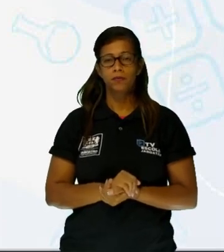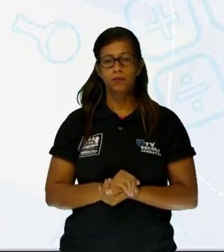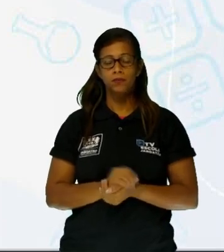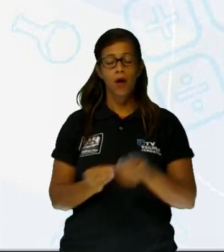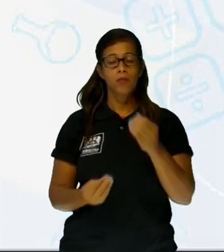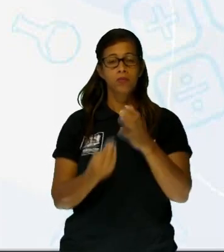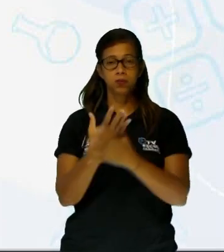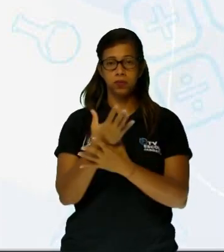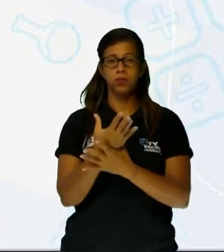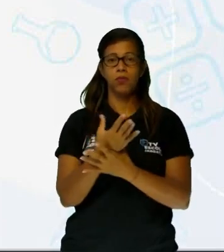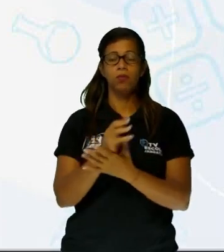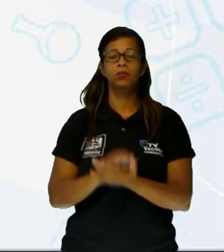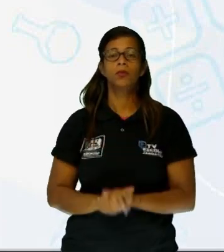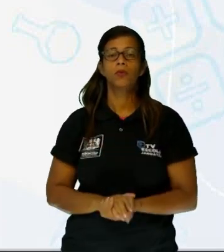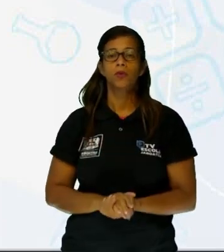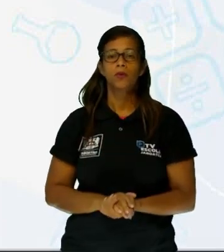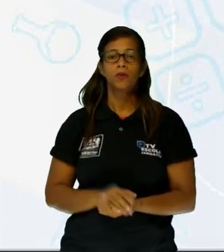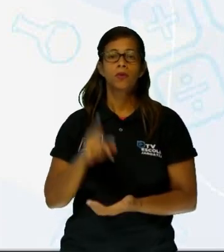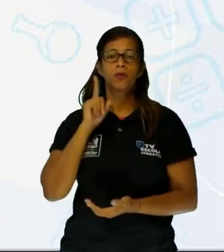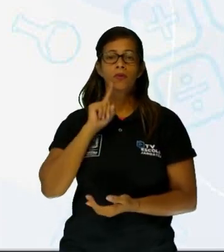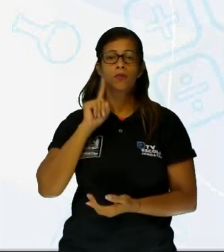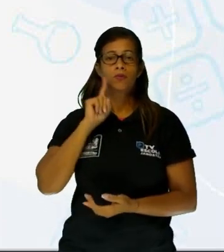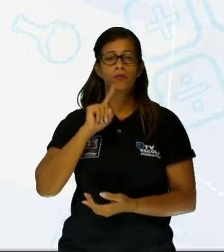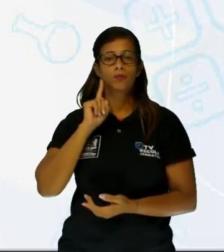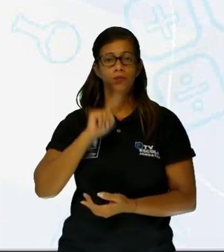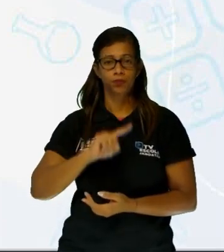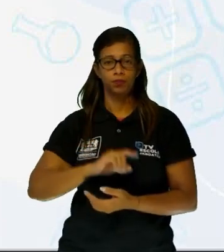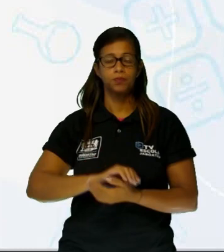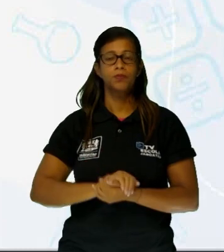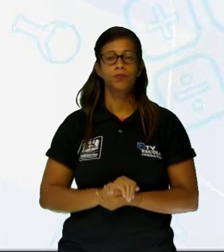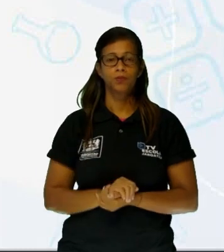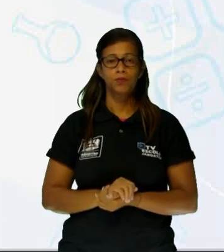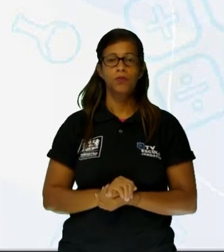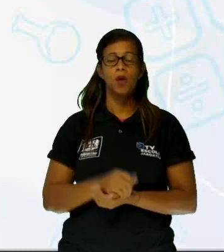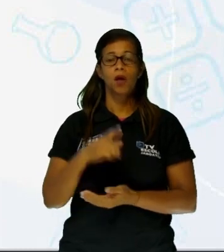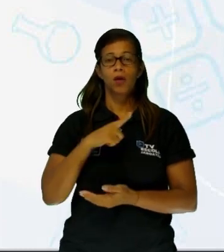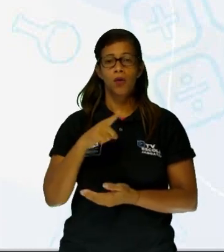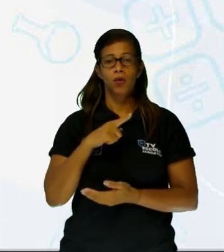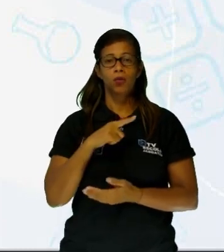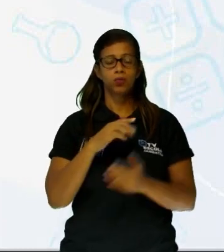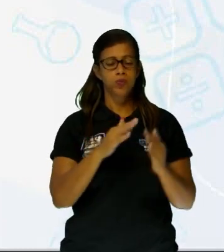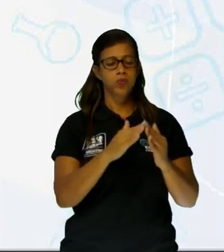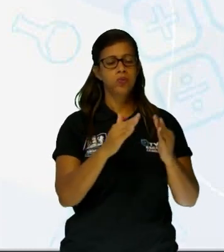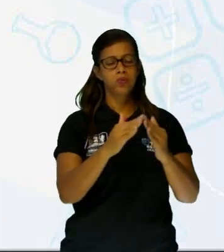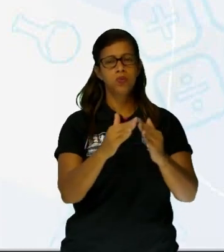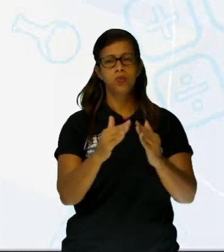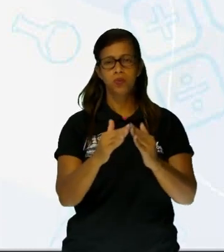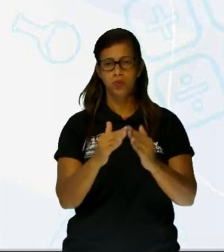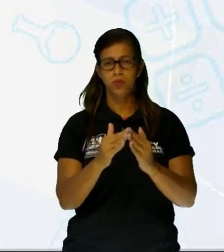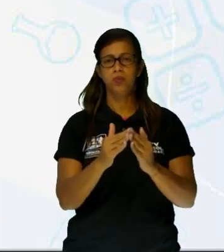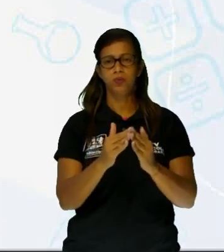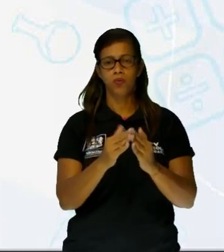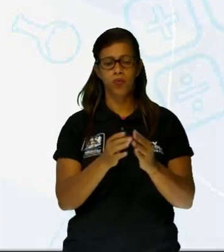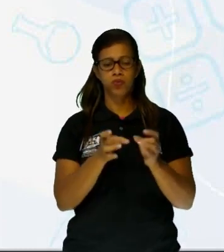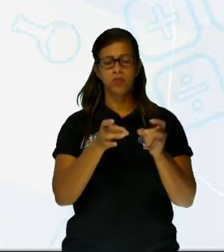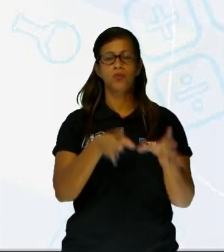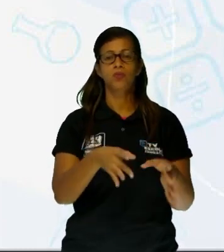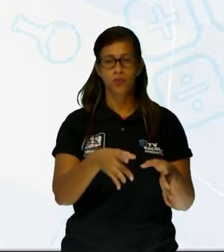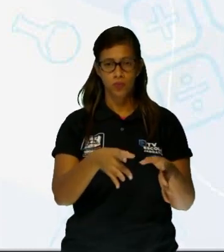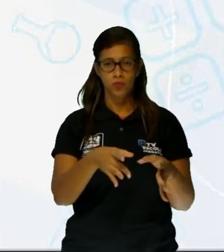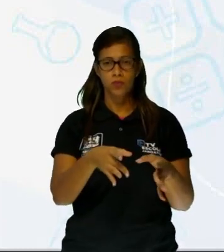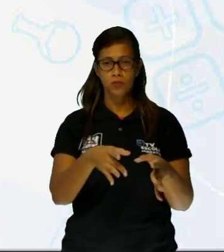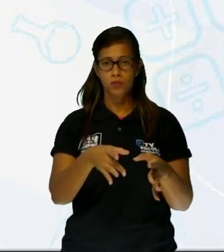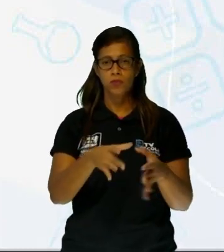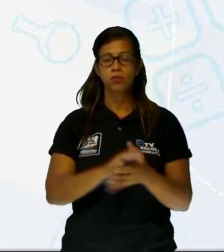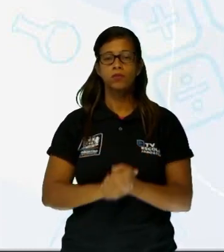em 12 abrigos, envolvendo 1.984 cães e 1.286 gatos, as somas passam